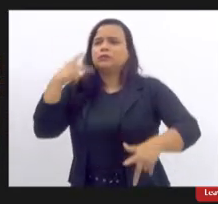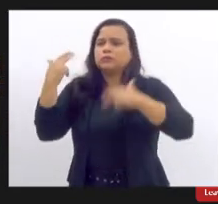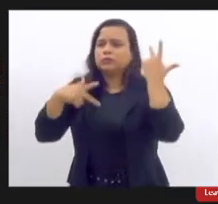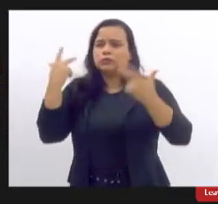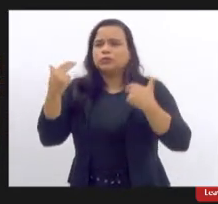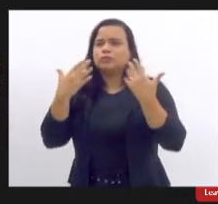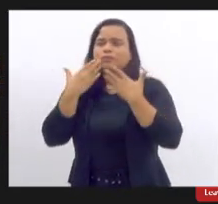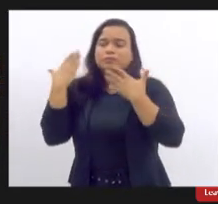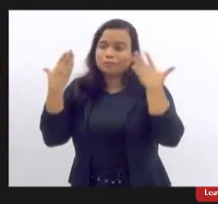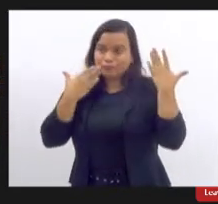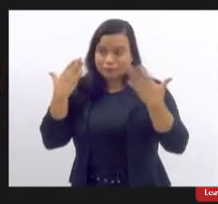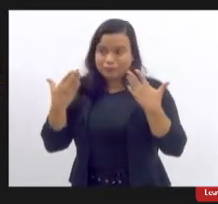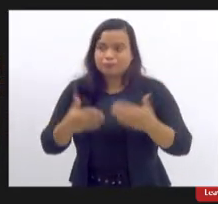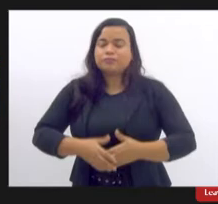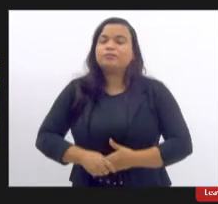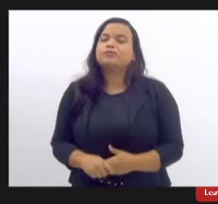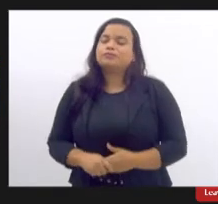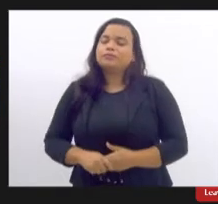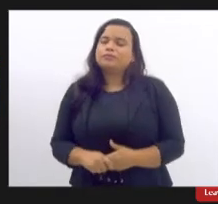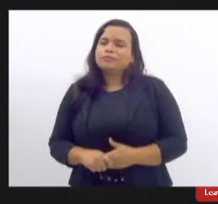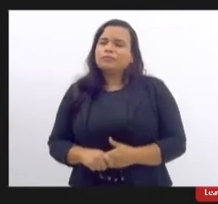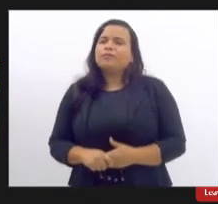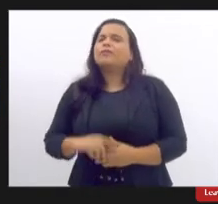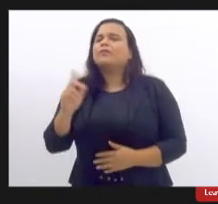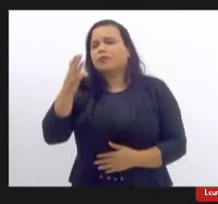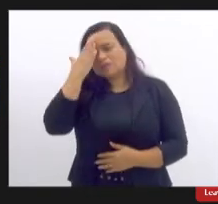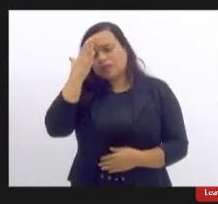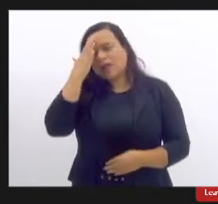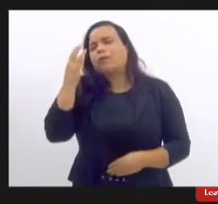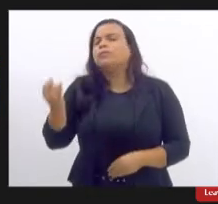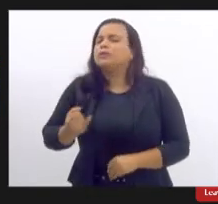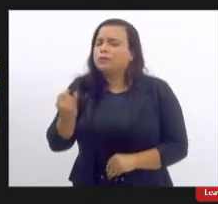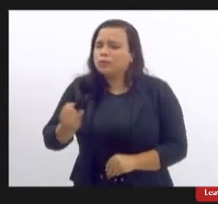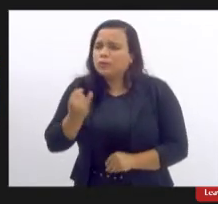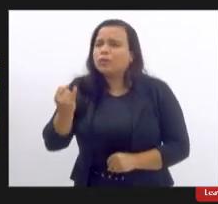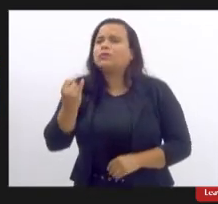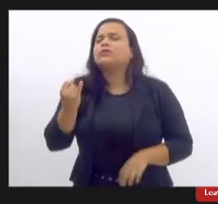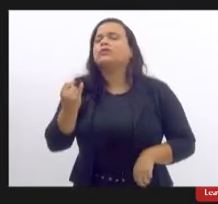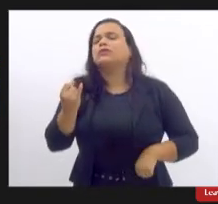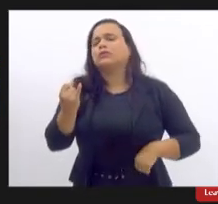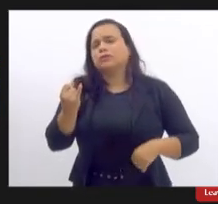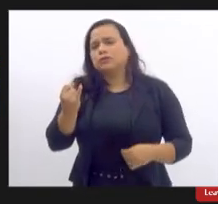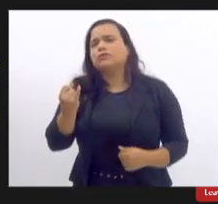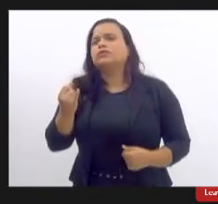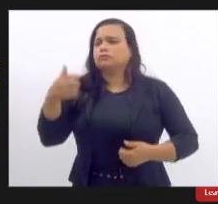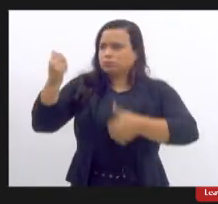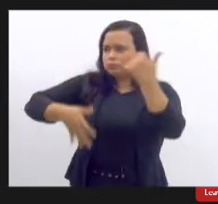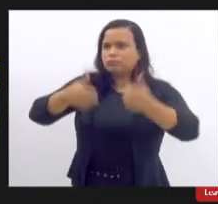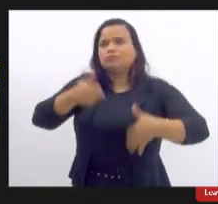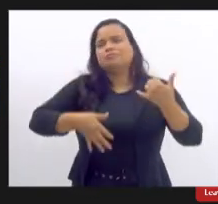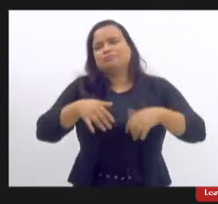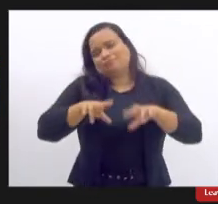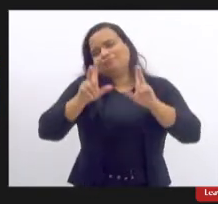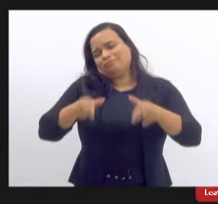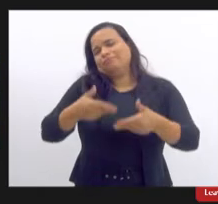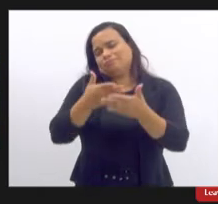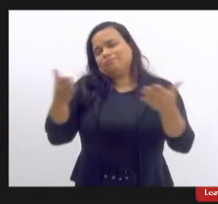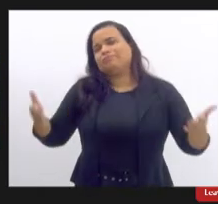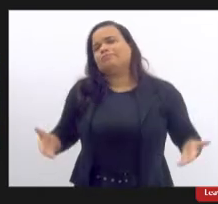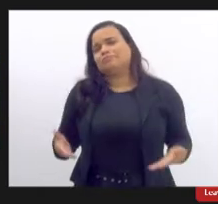e é muito importante esse tipo de abordagem né da